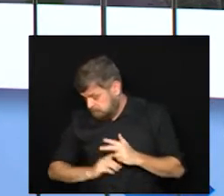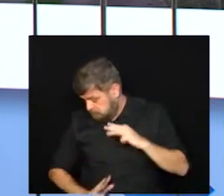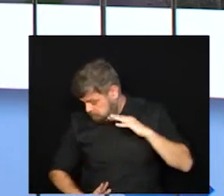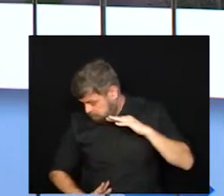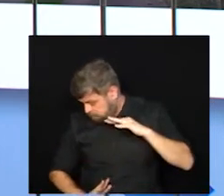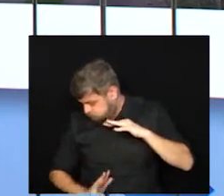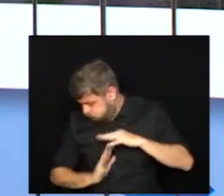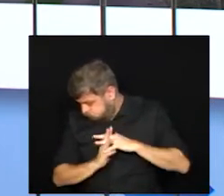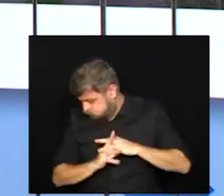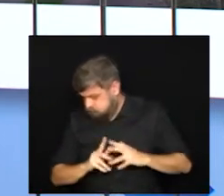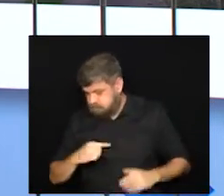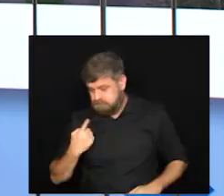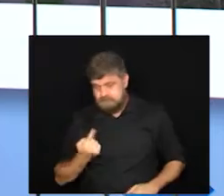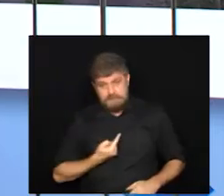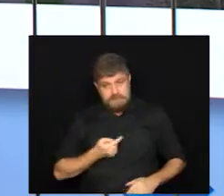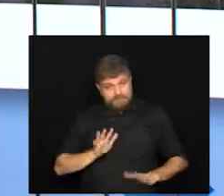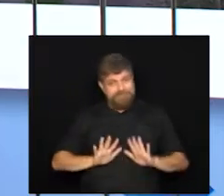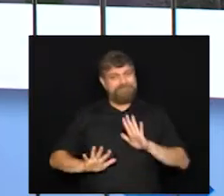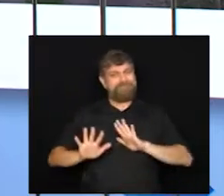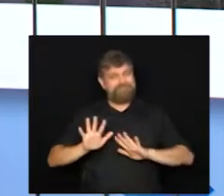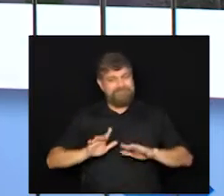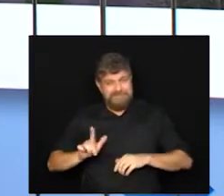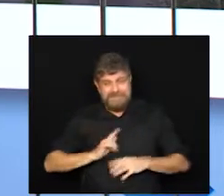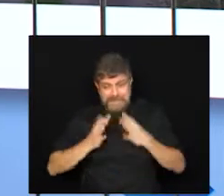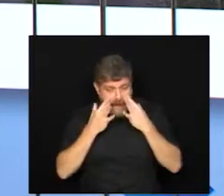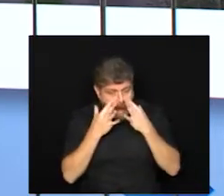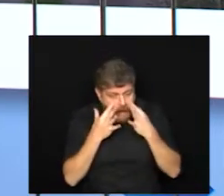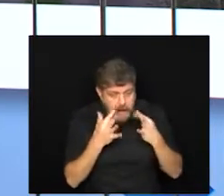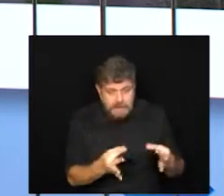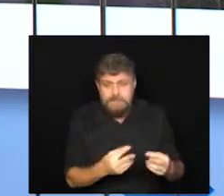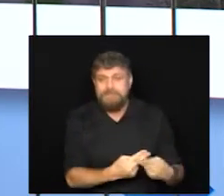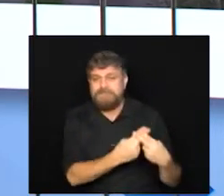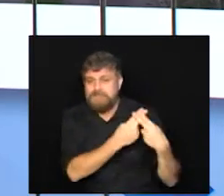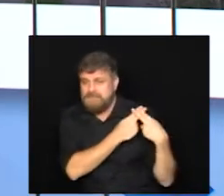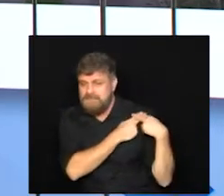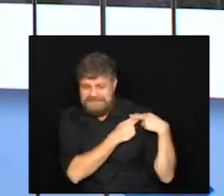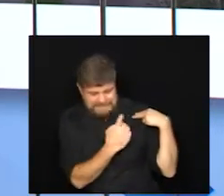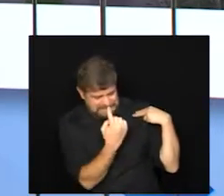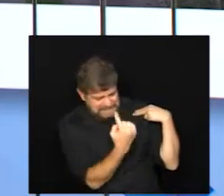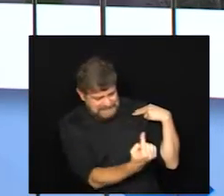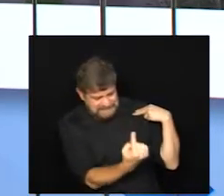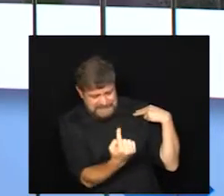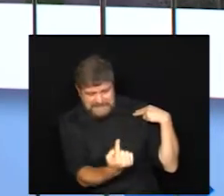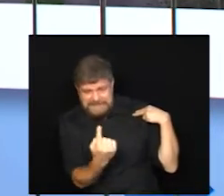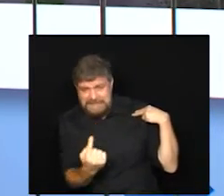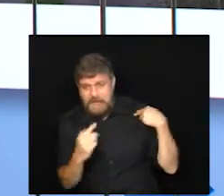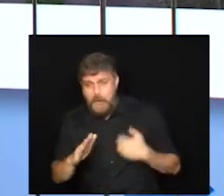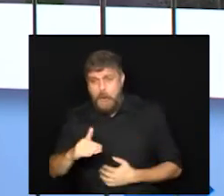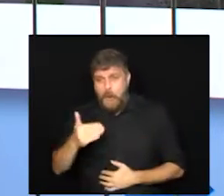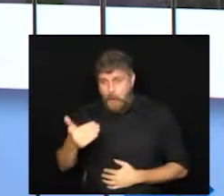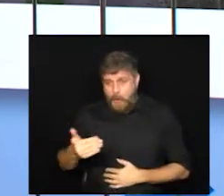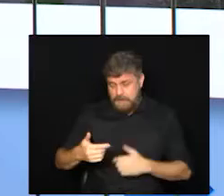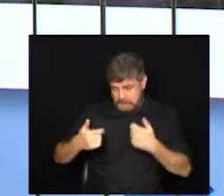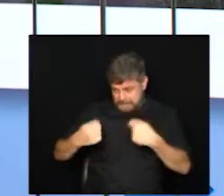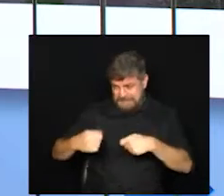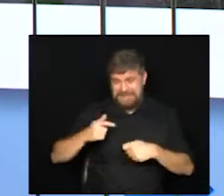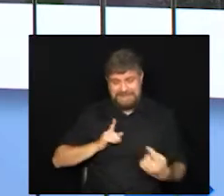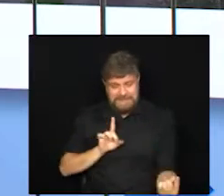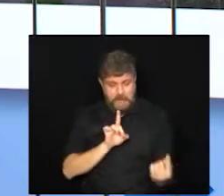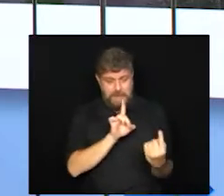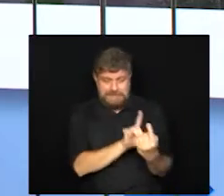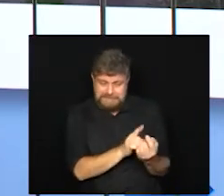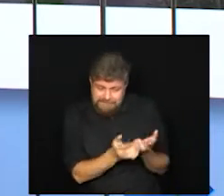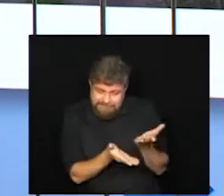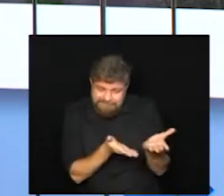é preciso que tenhamos muita atenção e responsabilidade, porque quando é necessário o atendimento,